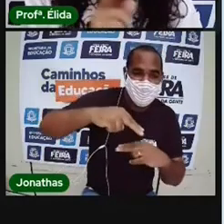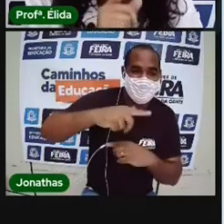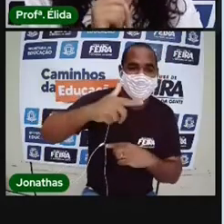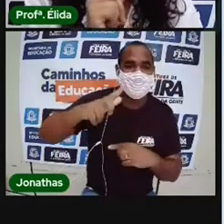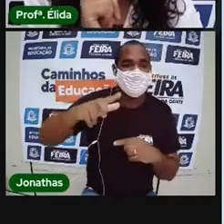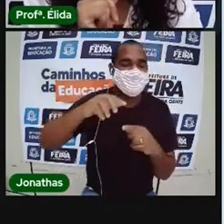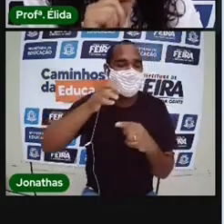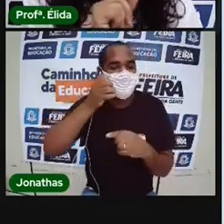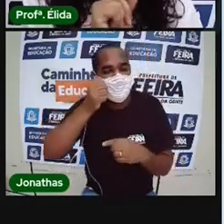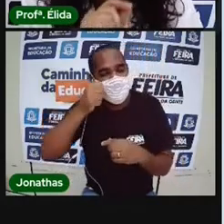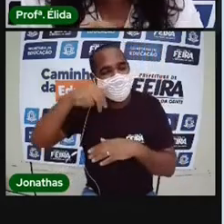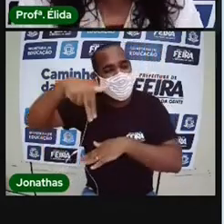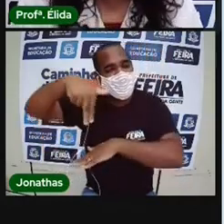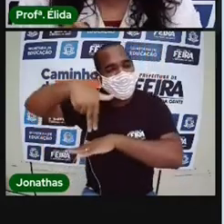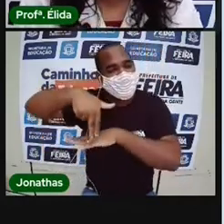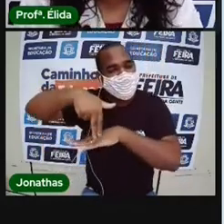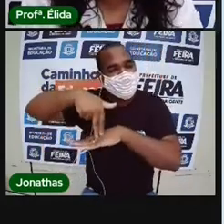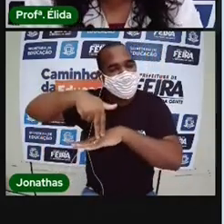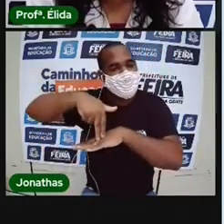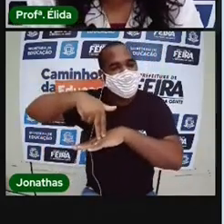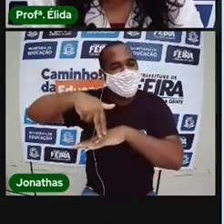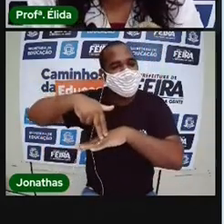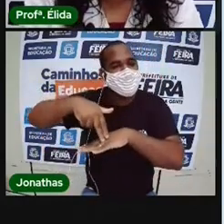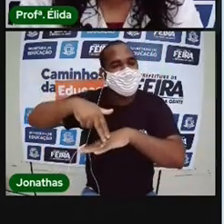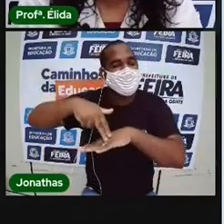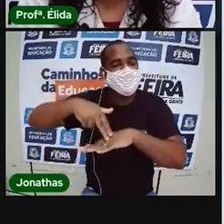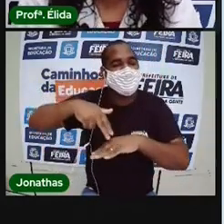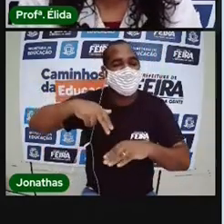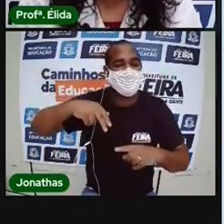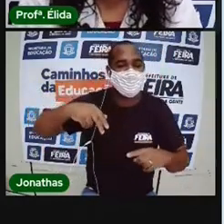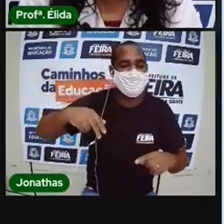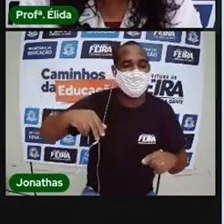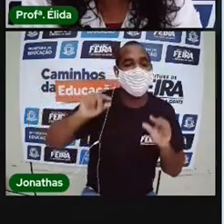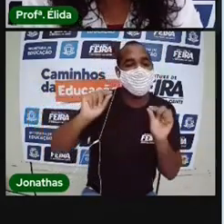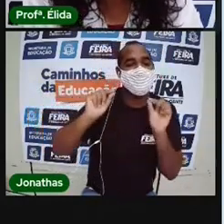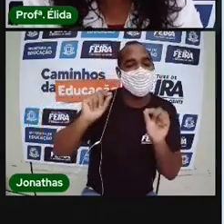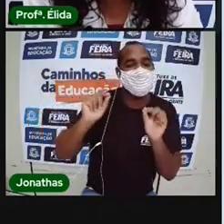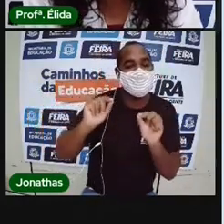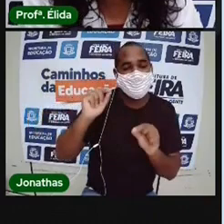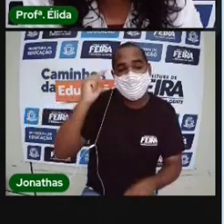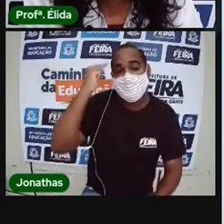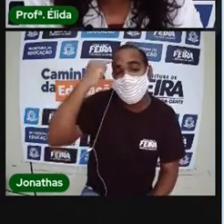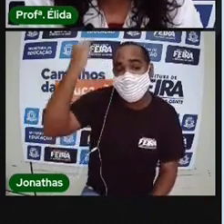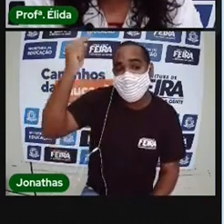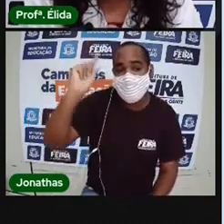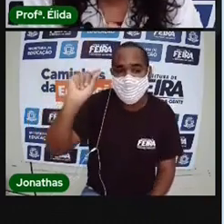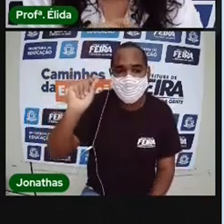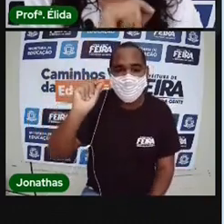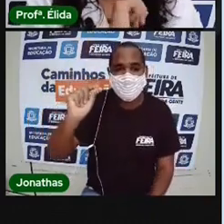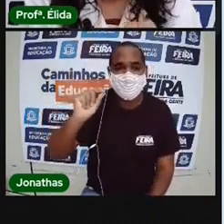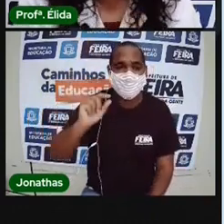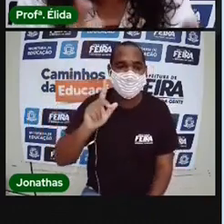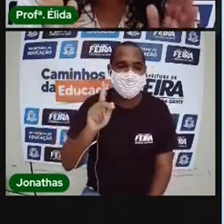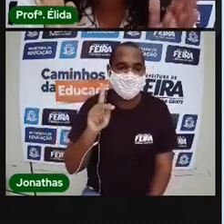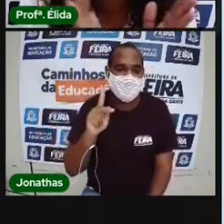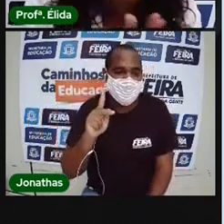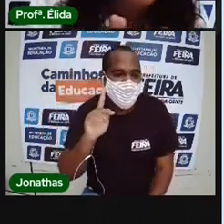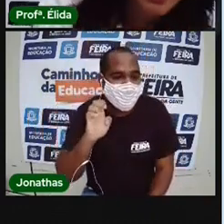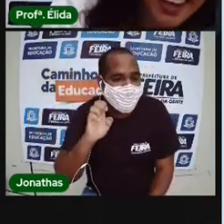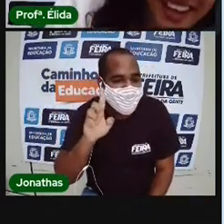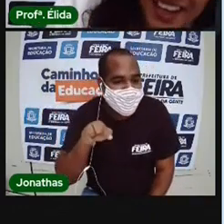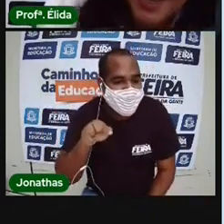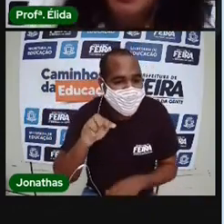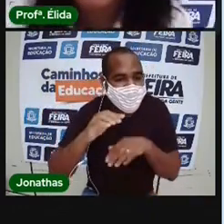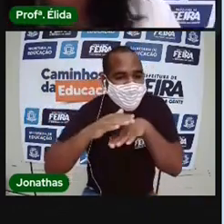Quem é? O que é que anda deitado, mas dorme em pé? Descobriu? Muito